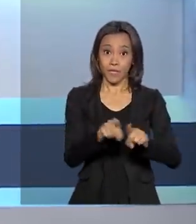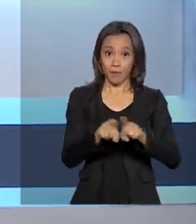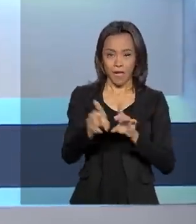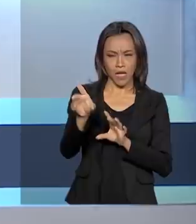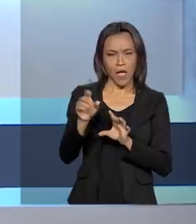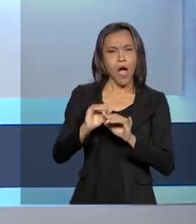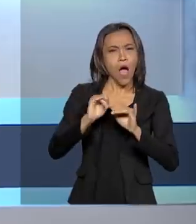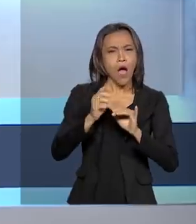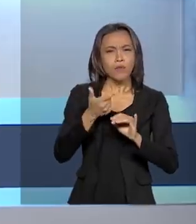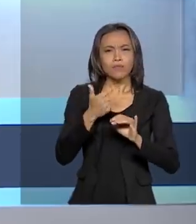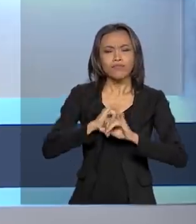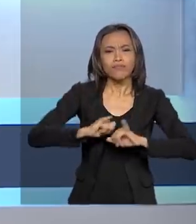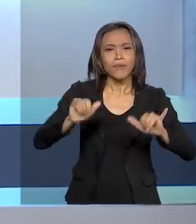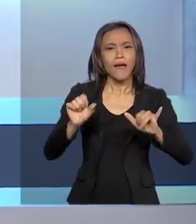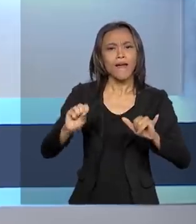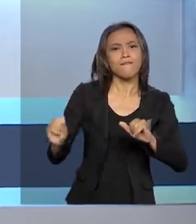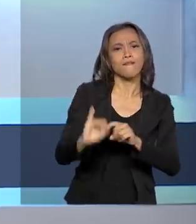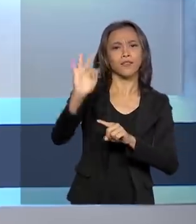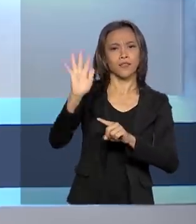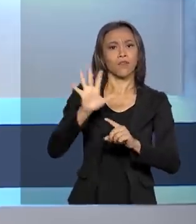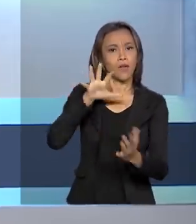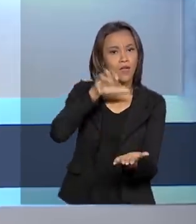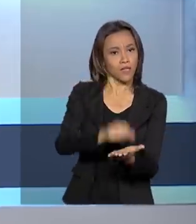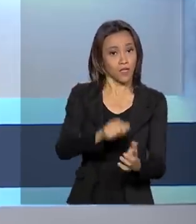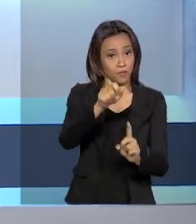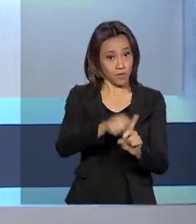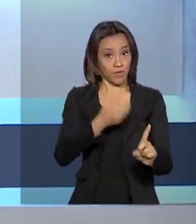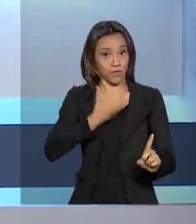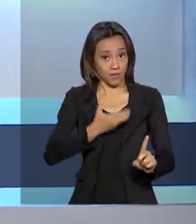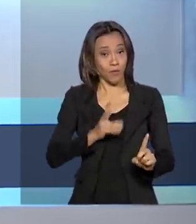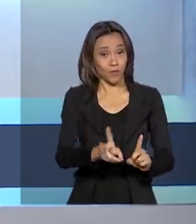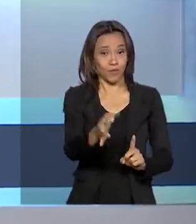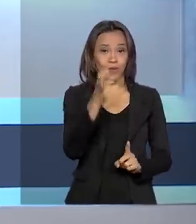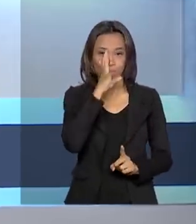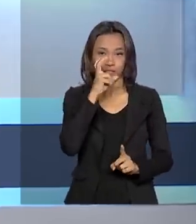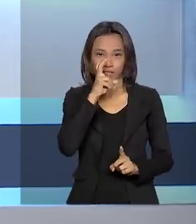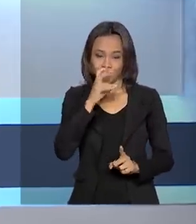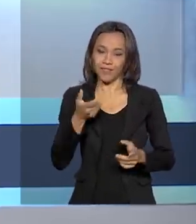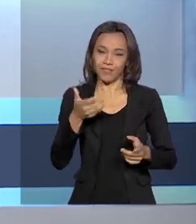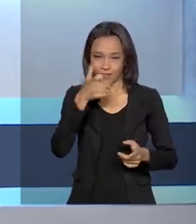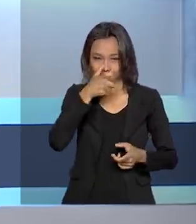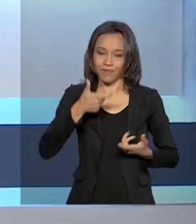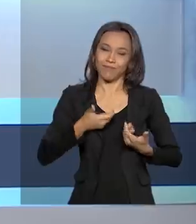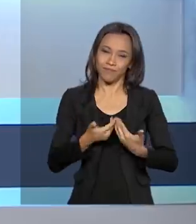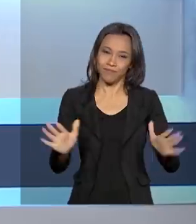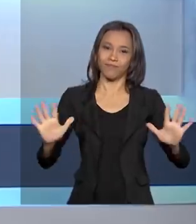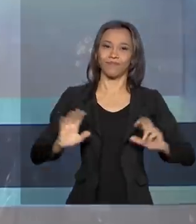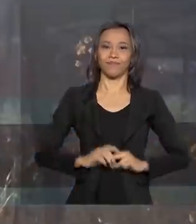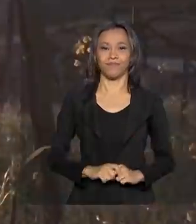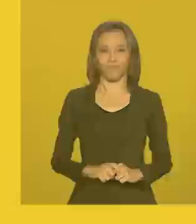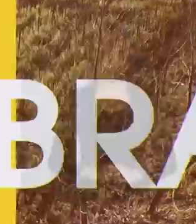fica abaixo da registrada em dezembro. Fique com a gente, o Brasil em dia já está no ar.